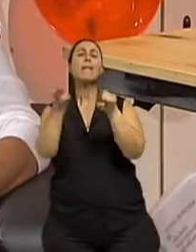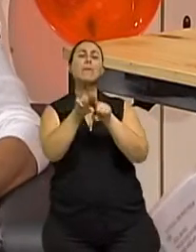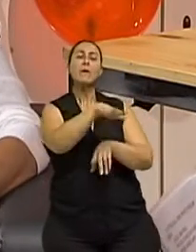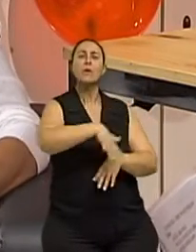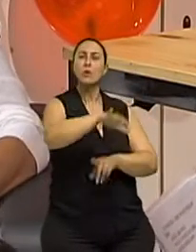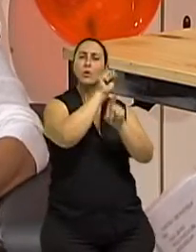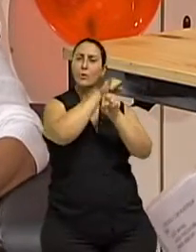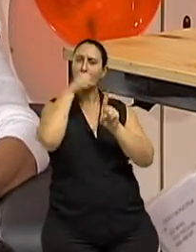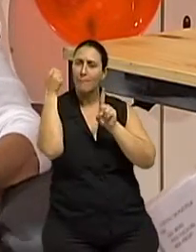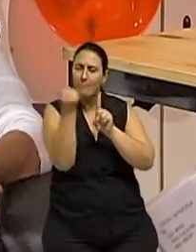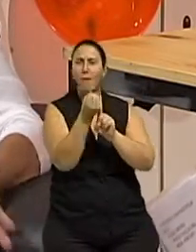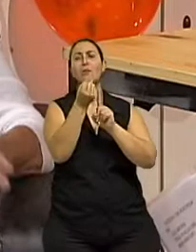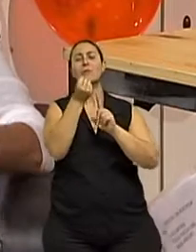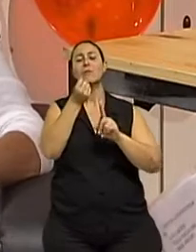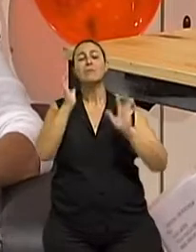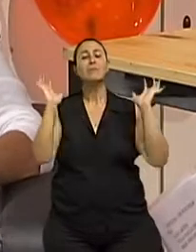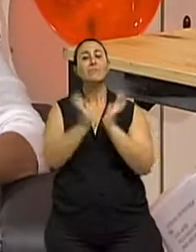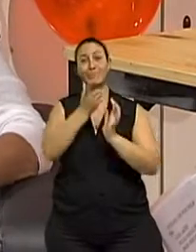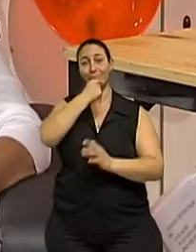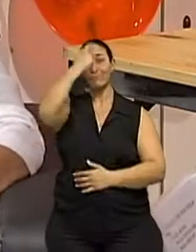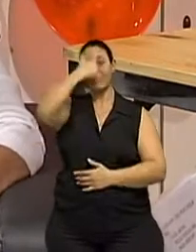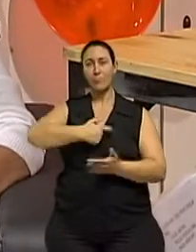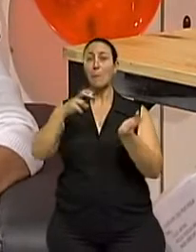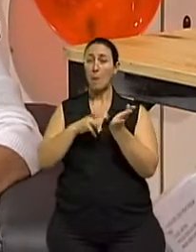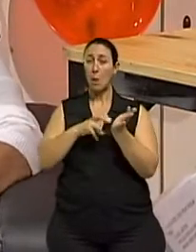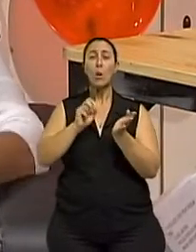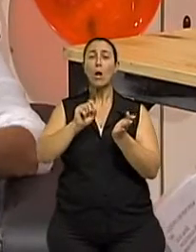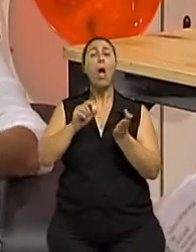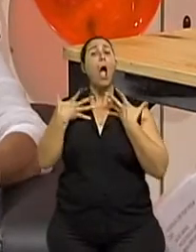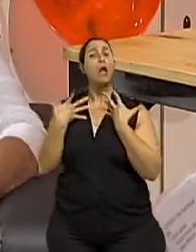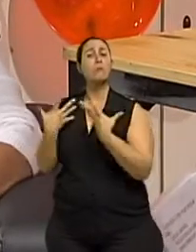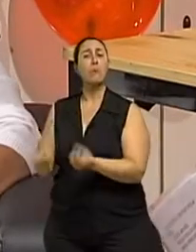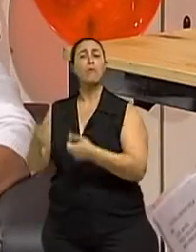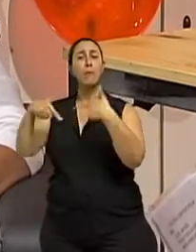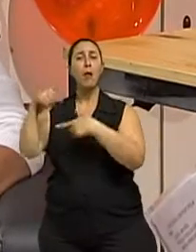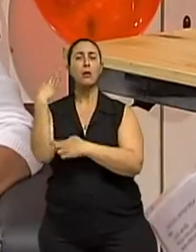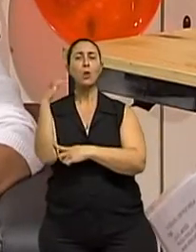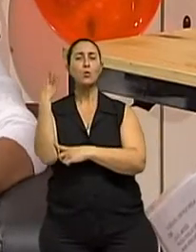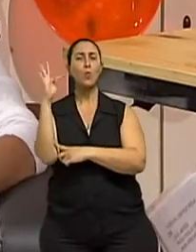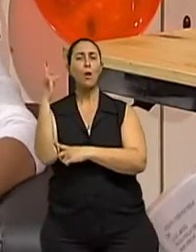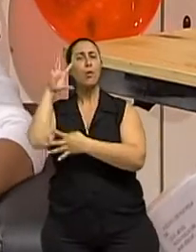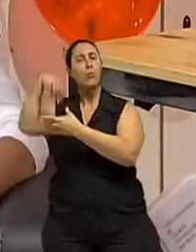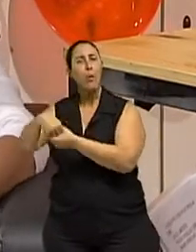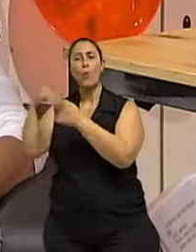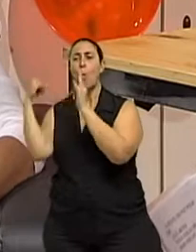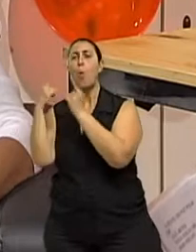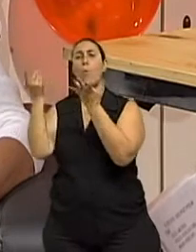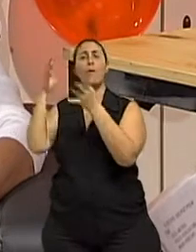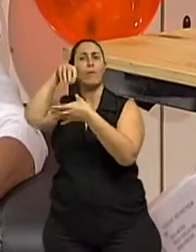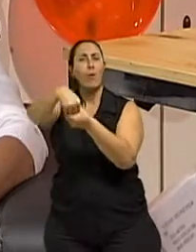bancários, homens, assumem como tesoureiros, né, cargos de diretoria. Então, as pessoas